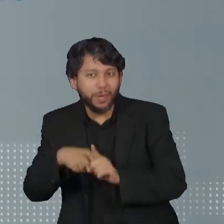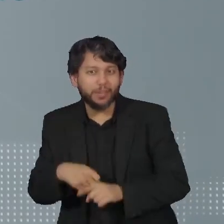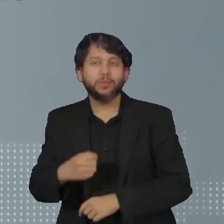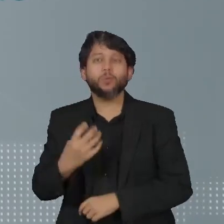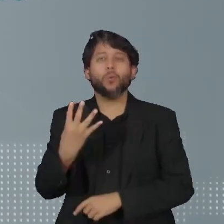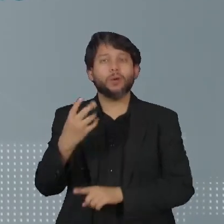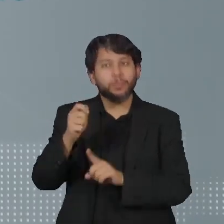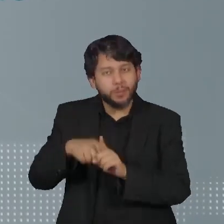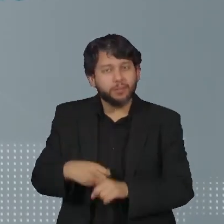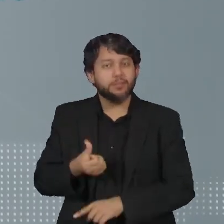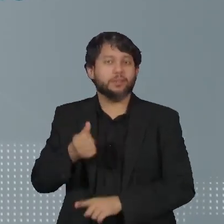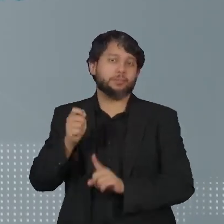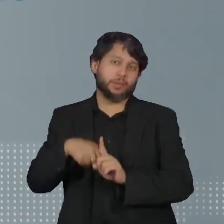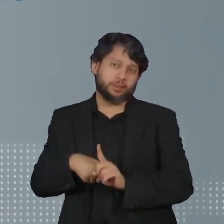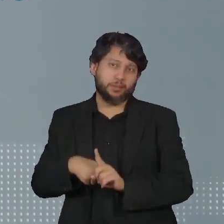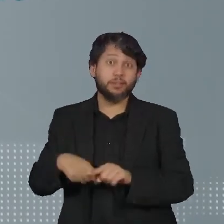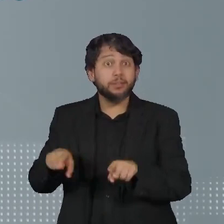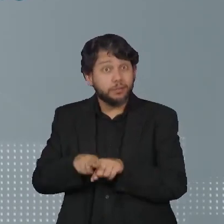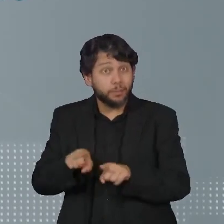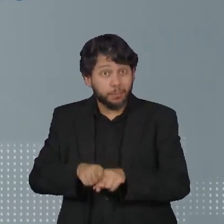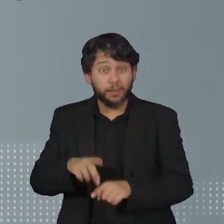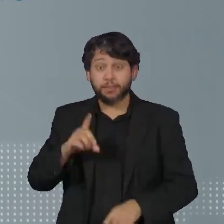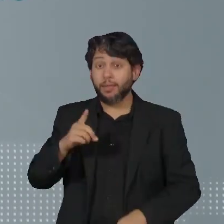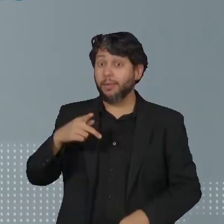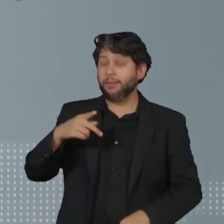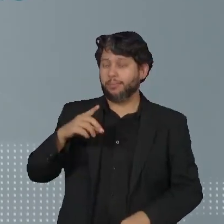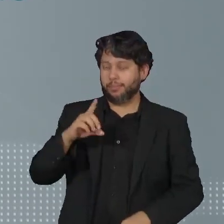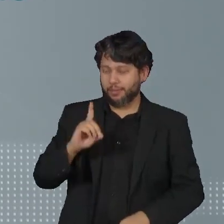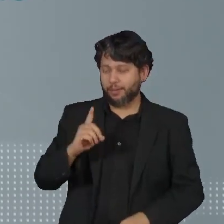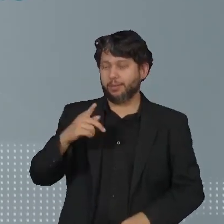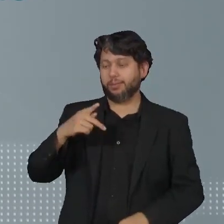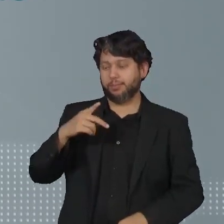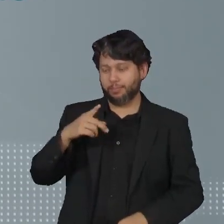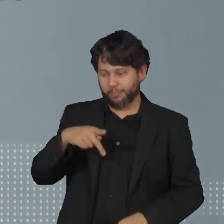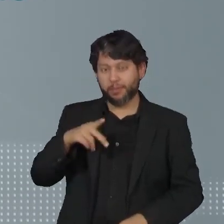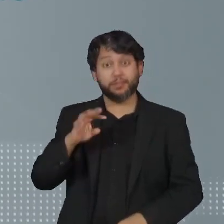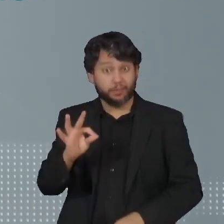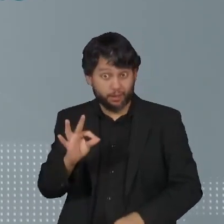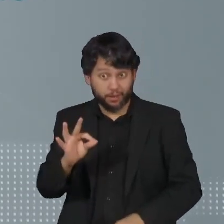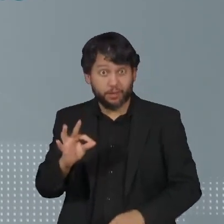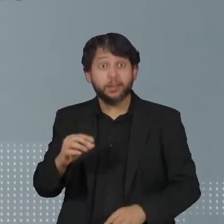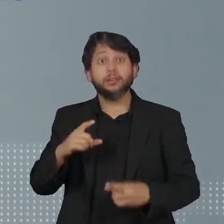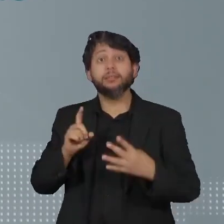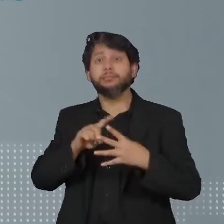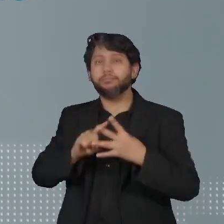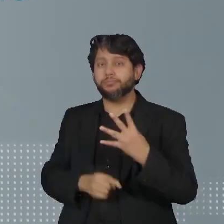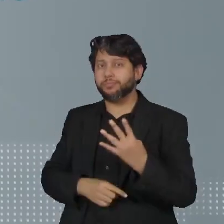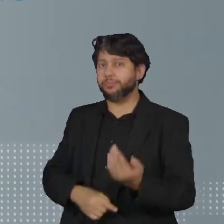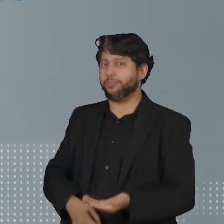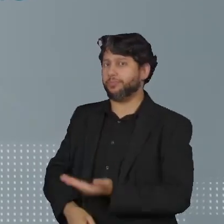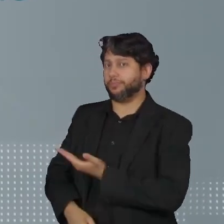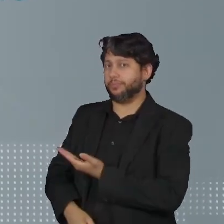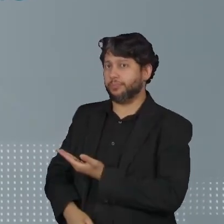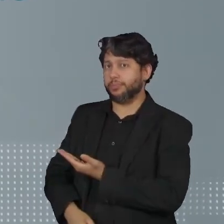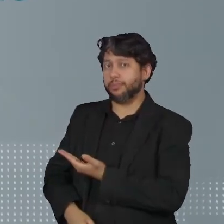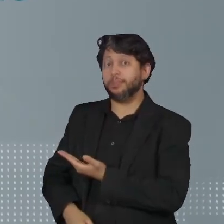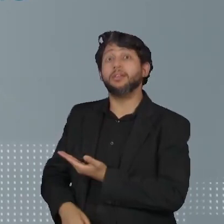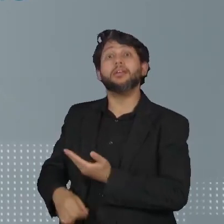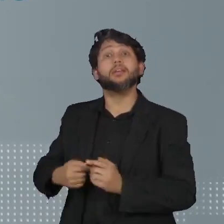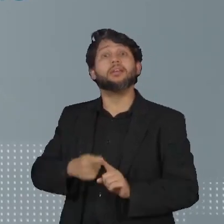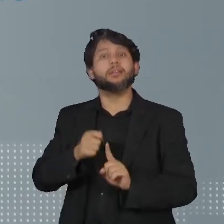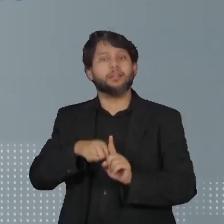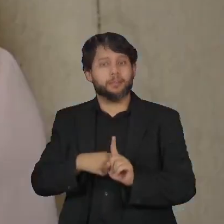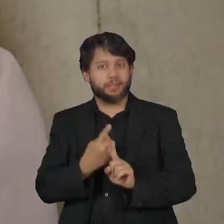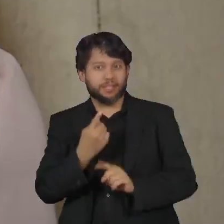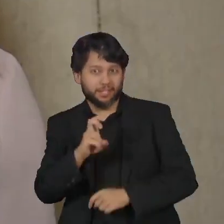além de dois reforços com a vacina DTP contra coqueluche, difiteria e tétano, aos 15 meses e